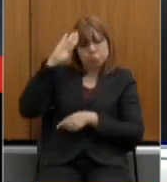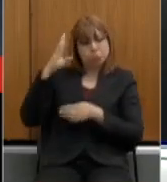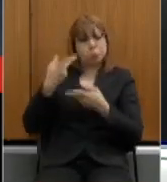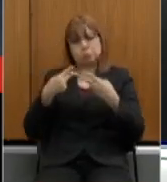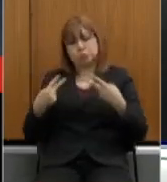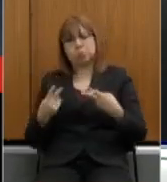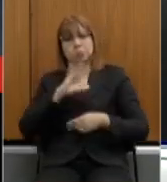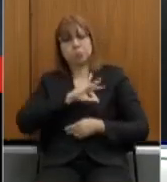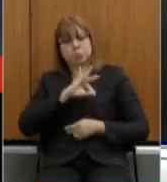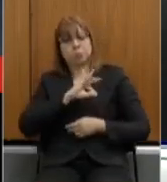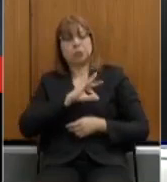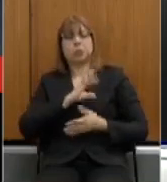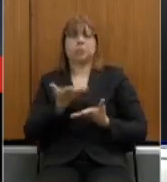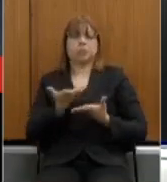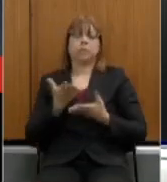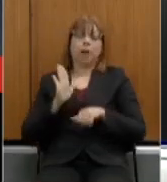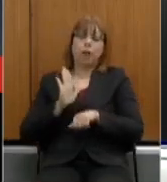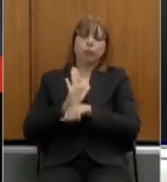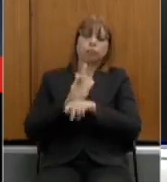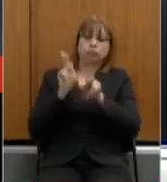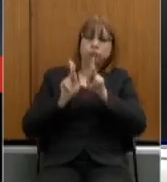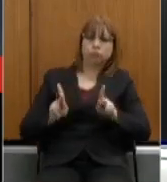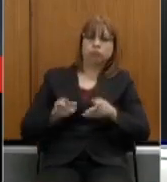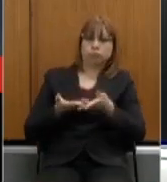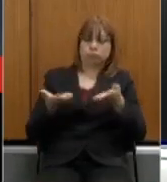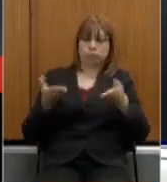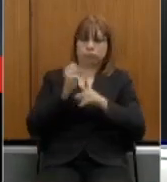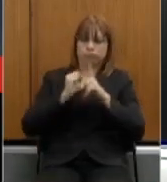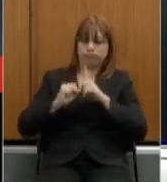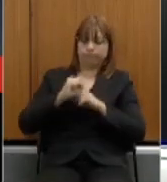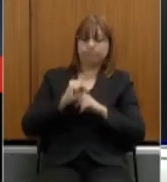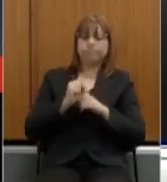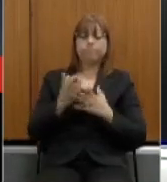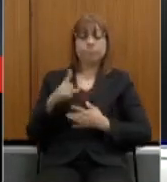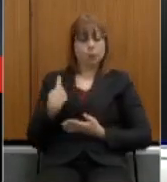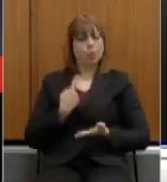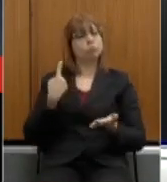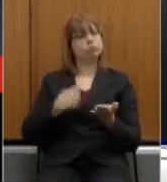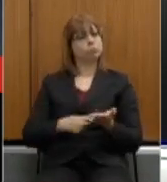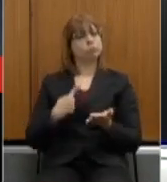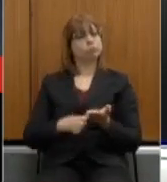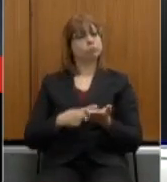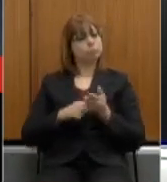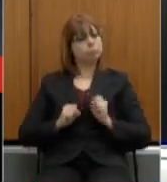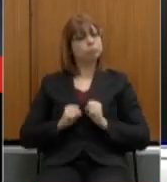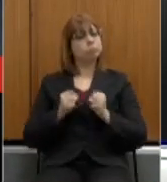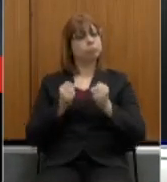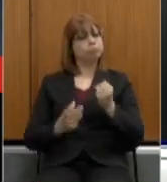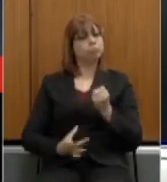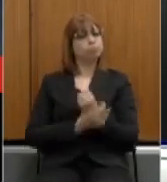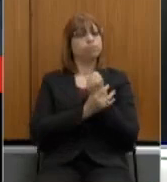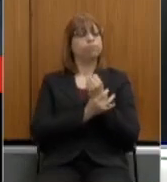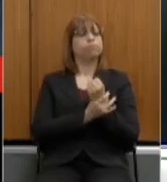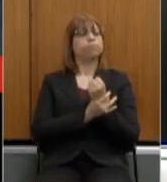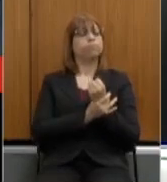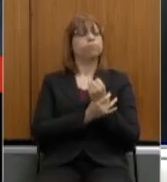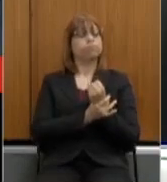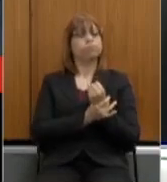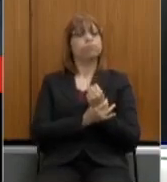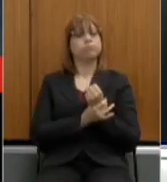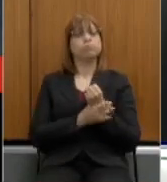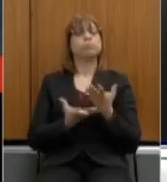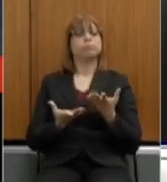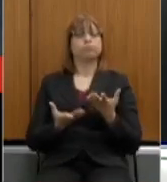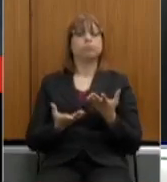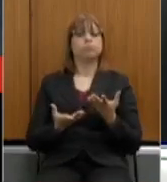frentes de pacificação social. Temos, portanto, o compromisso de garantir a segurança para os nossos servidores.